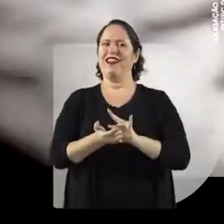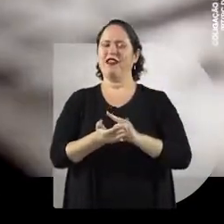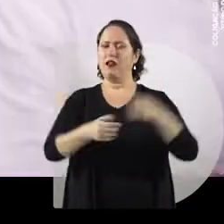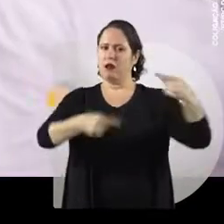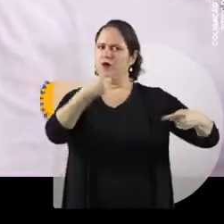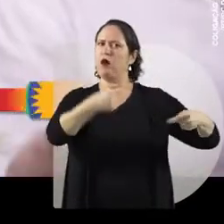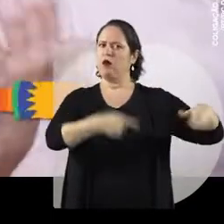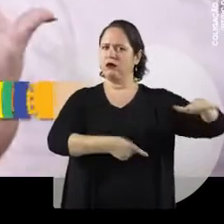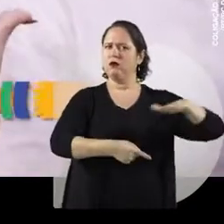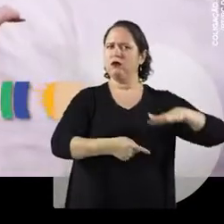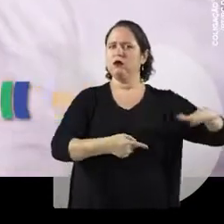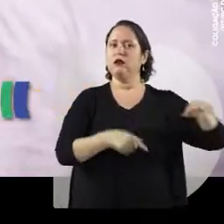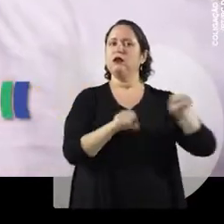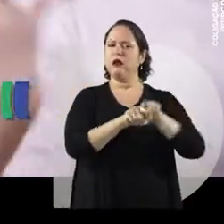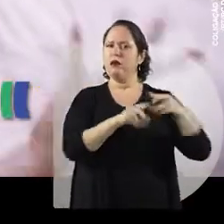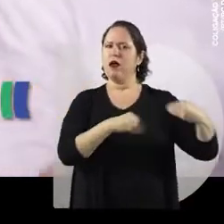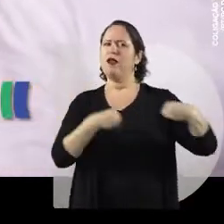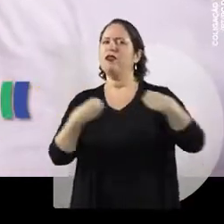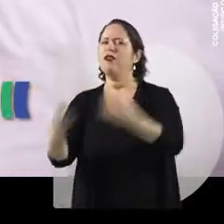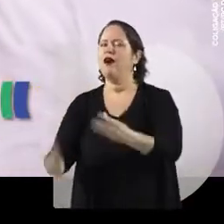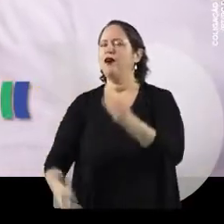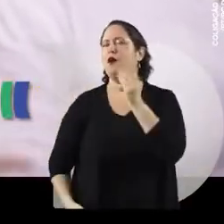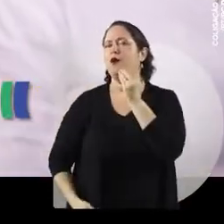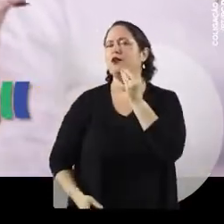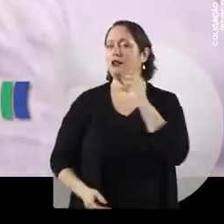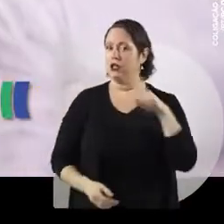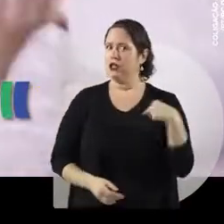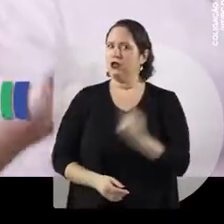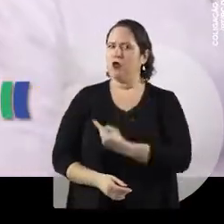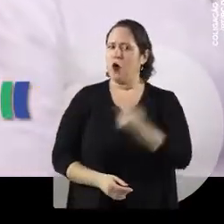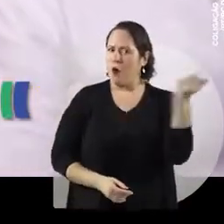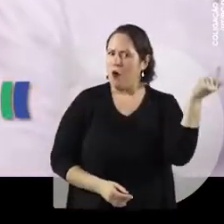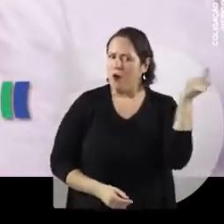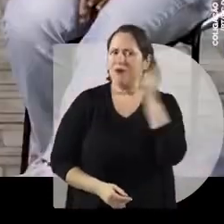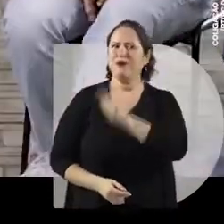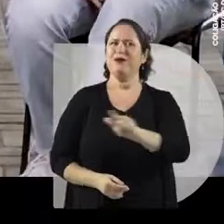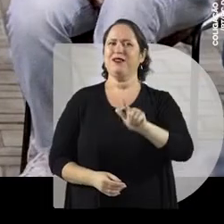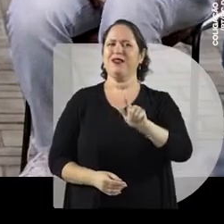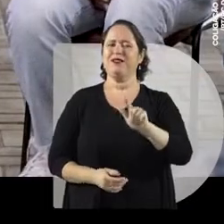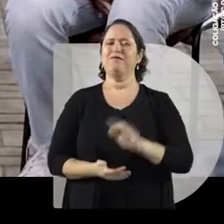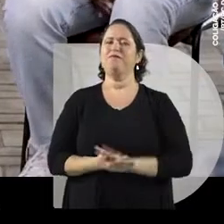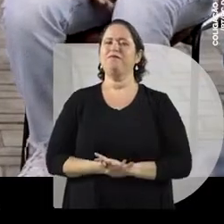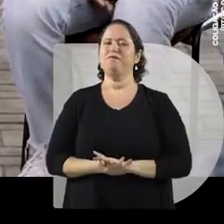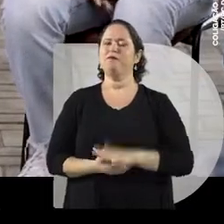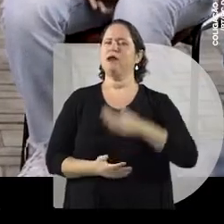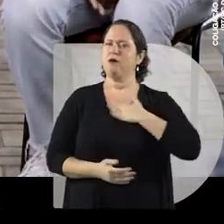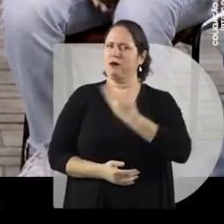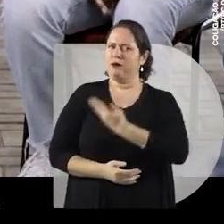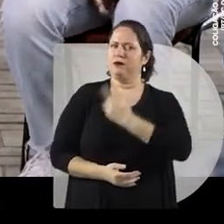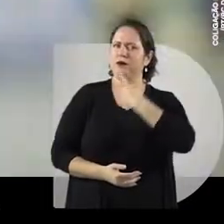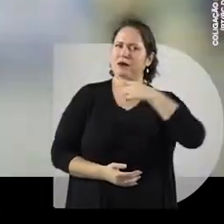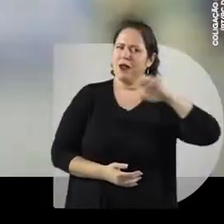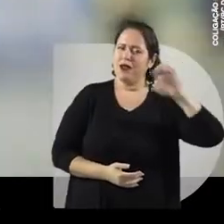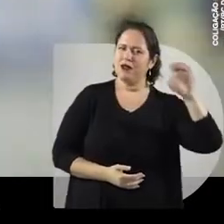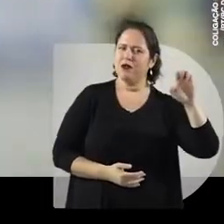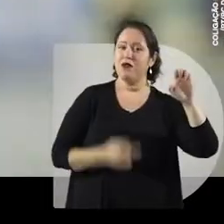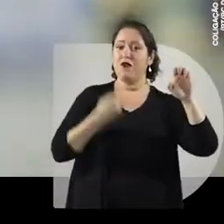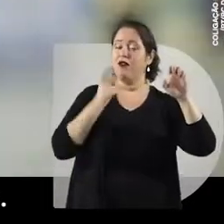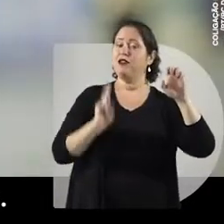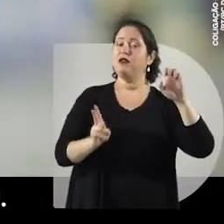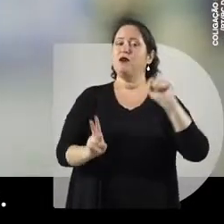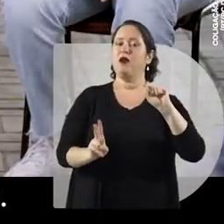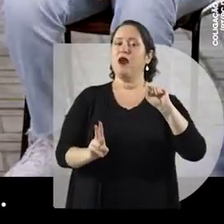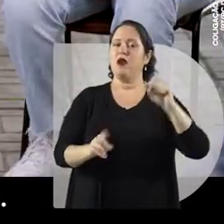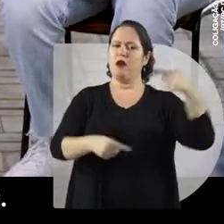política pública, você dá a forma de a gente chegar até ela e de a gente usufruir dela. Como dizia meu querido irmão Eduardo Campos, essa máquina,